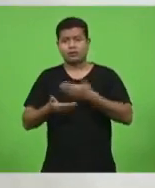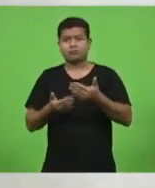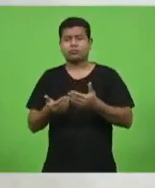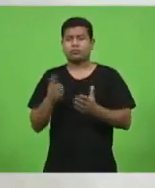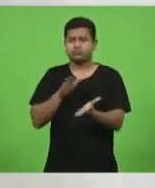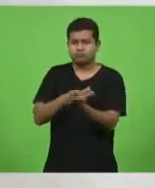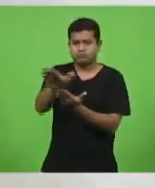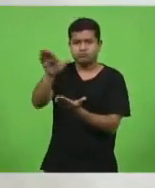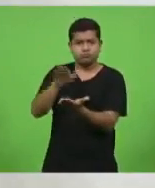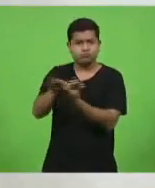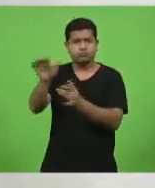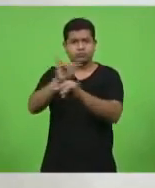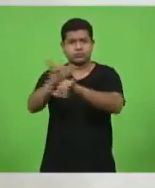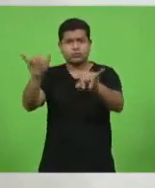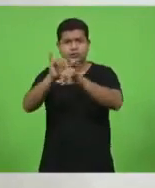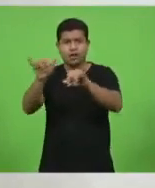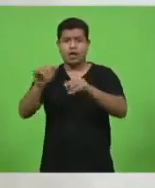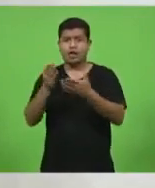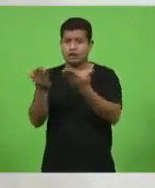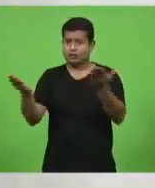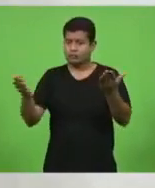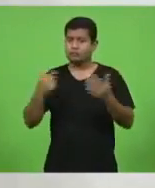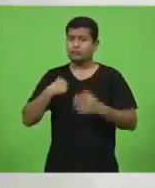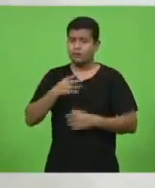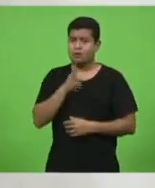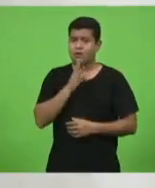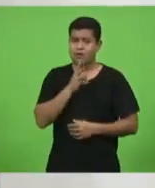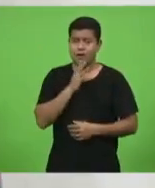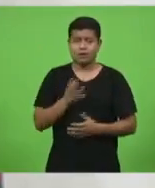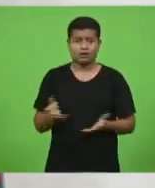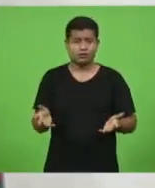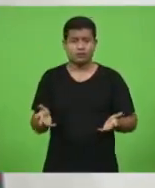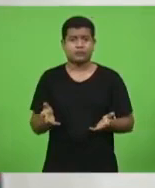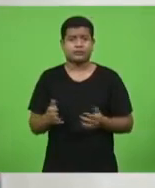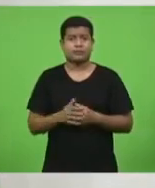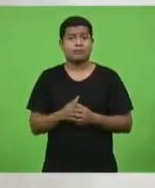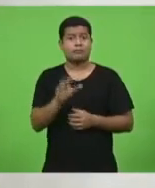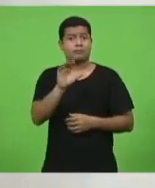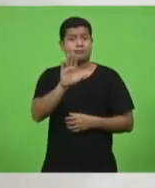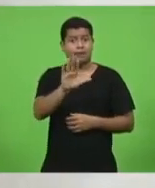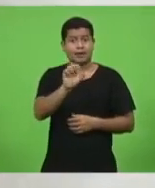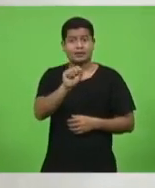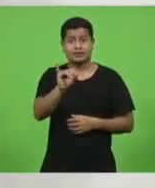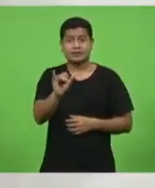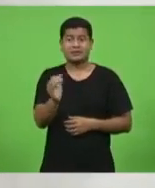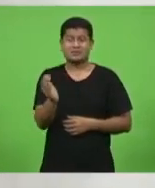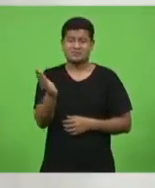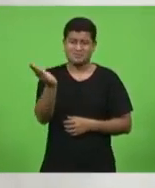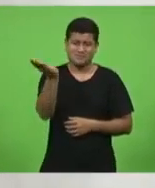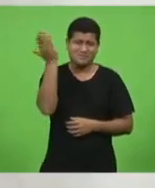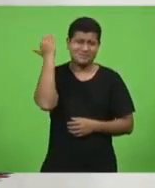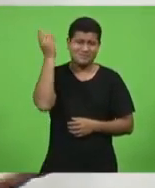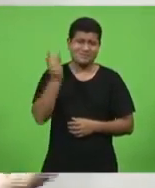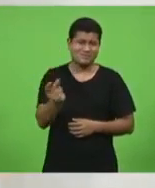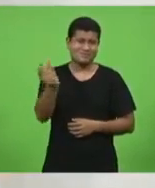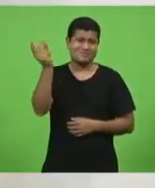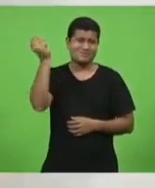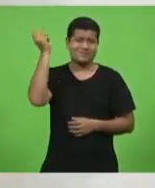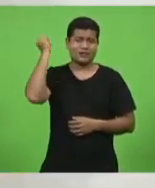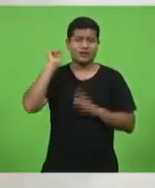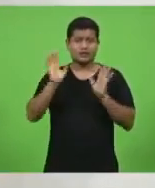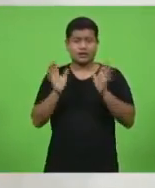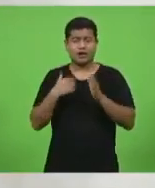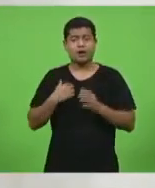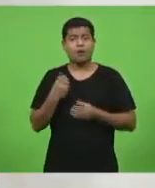respeitada como a superinteressante. Mas se lá atrás já se tinha isso, como é que não foi o cuidado? e tivemos que fazer